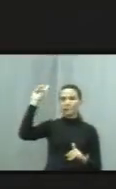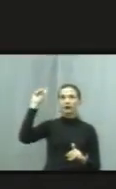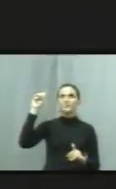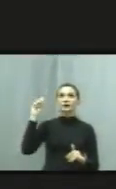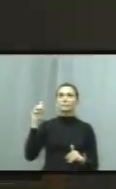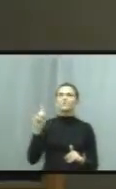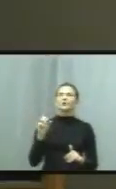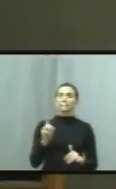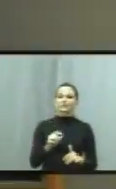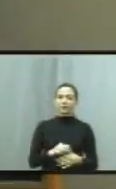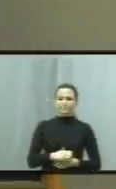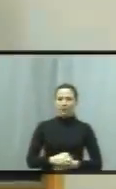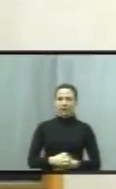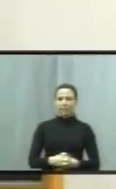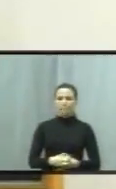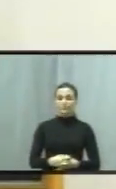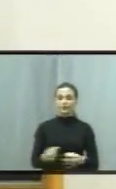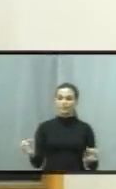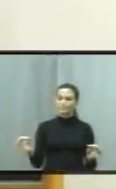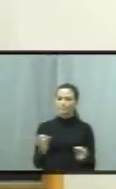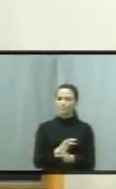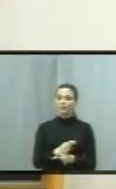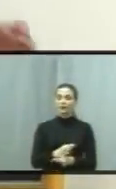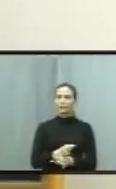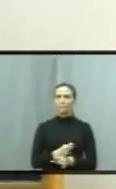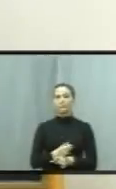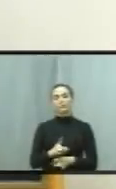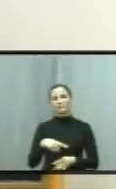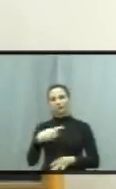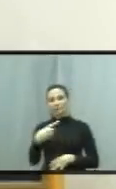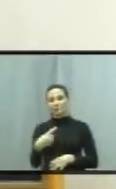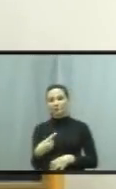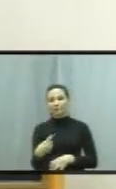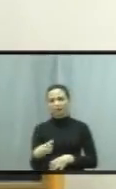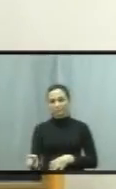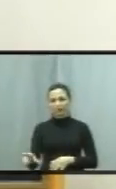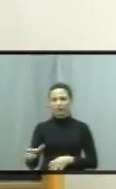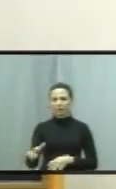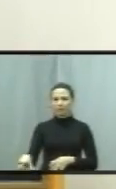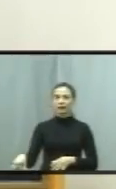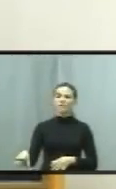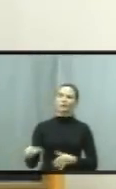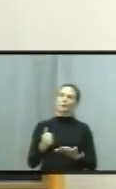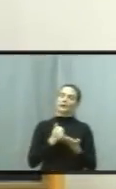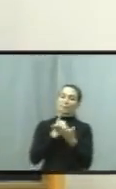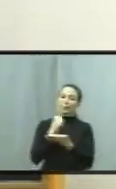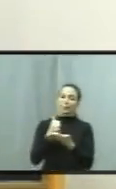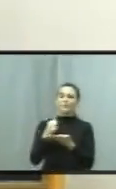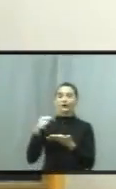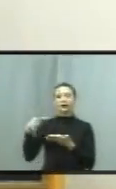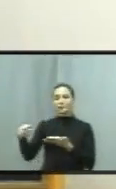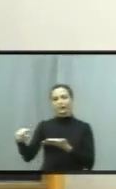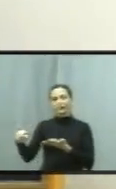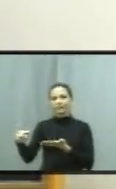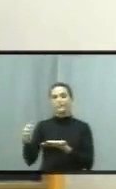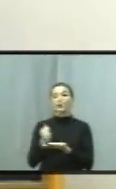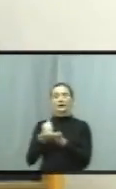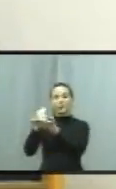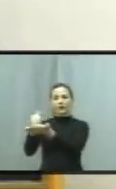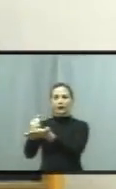É isso que eu tinha para falar. Finalizando, mais uma vez, trazer o nosso apoio, o nosso colega Buchechinha,